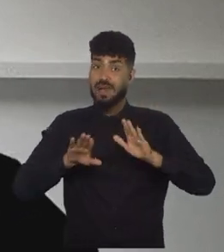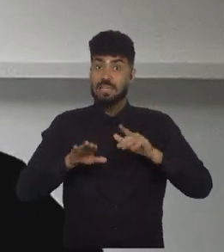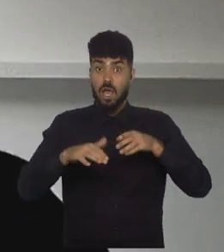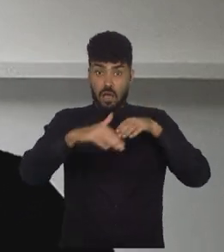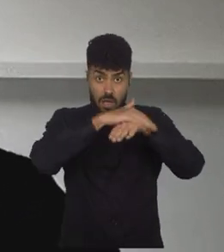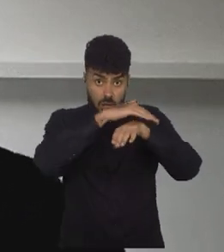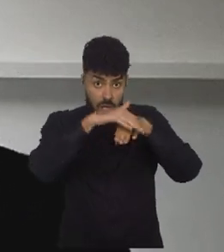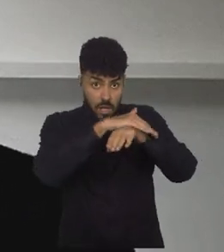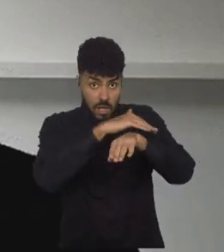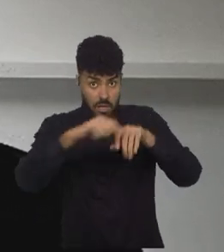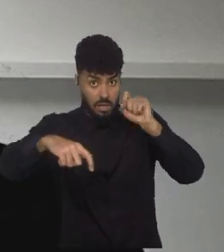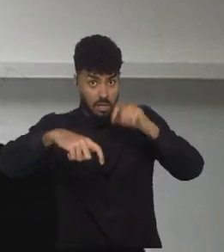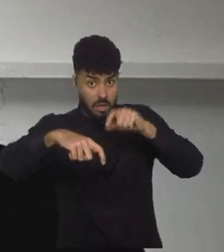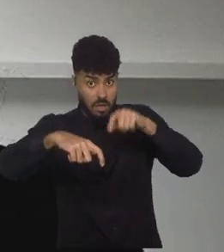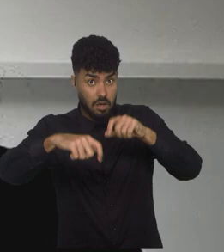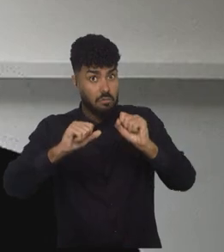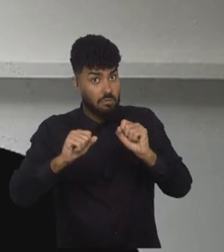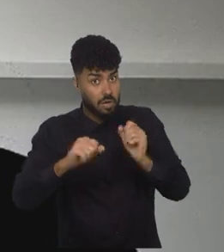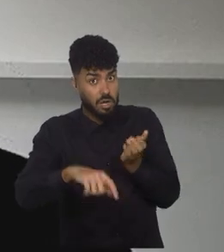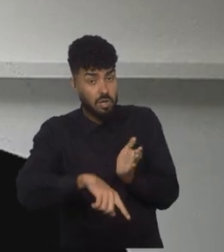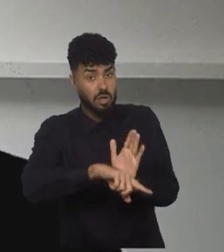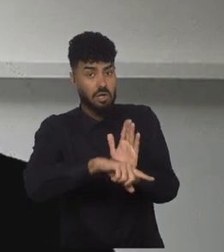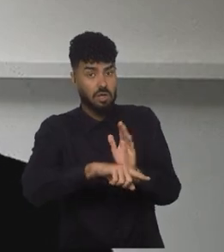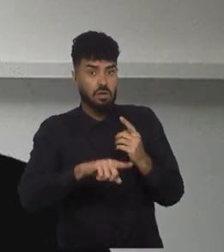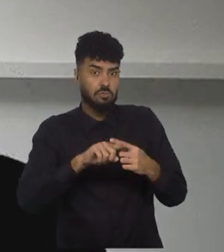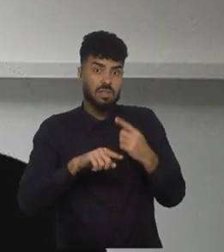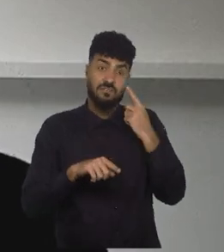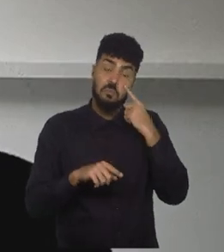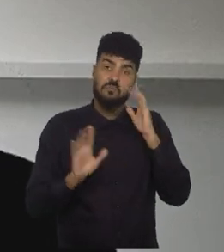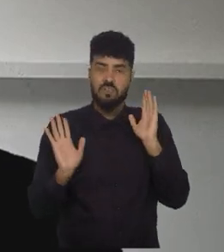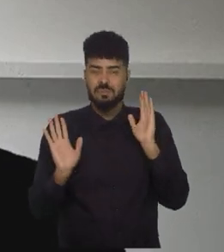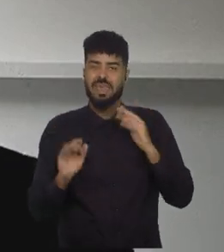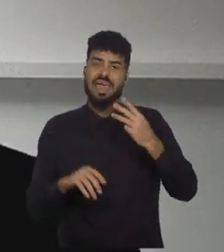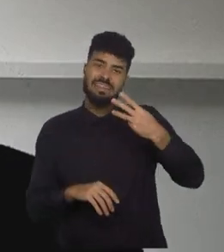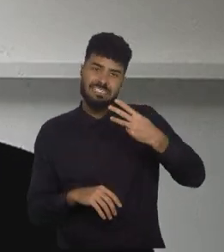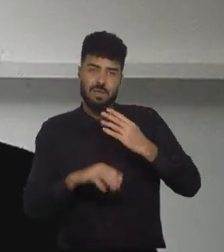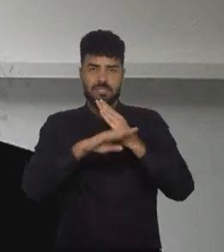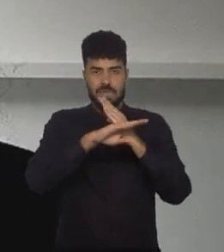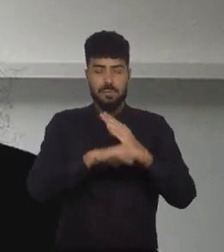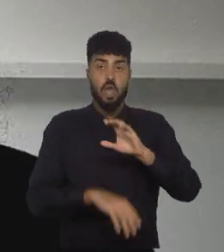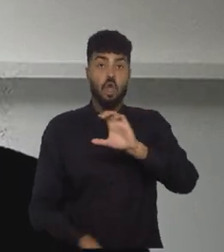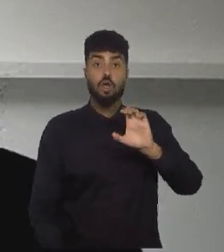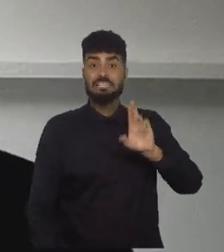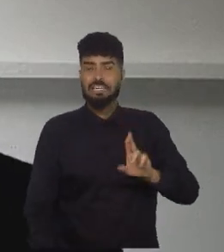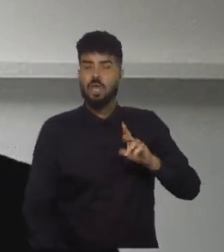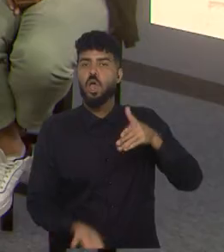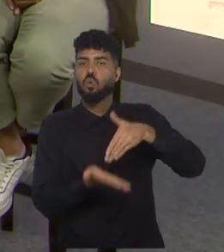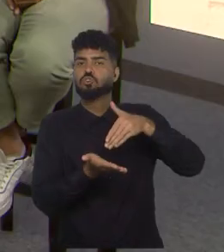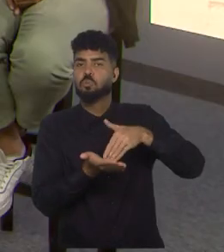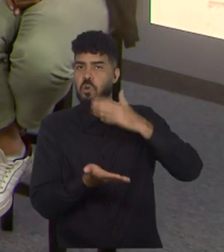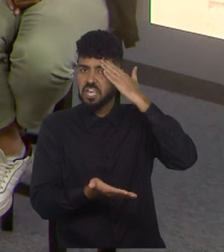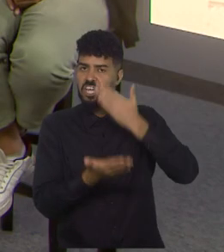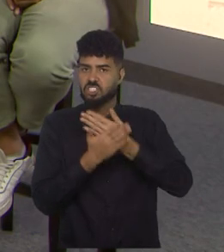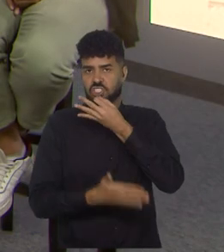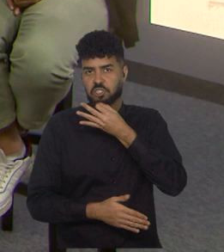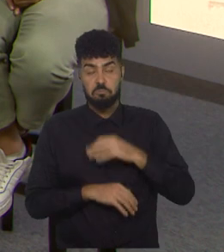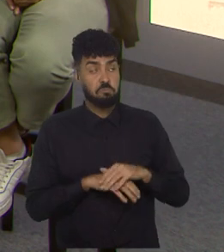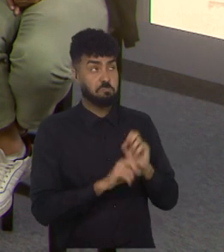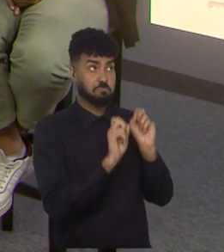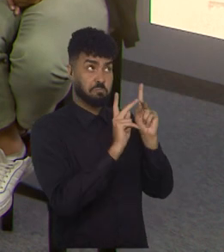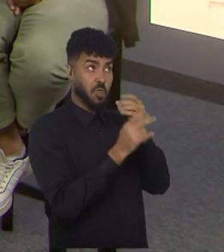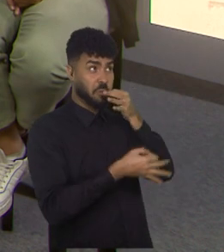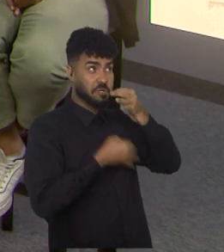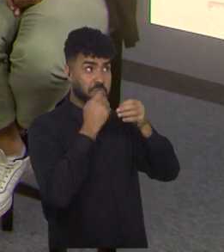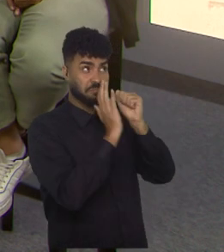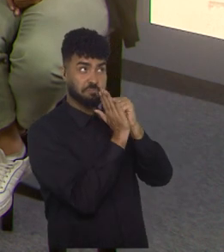de repente, pode fazer a diferença contra Costa Rica, mas vamos ver. Acho que é Zâmbia na terceira e Costa Rica na última colocação. Beleza, registrada aqui,